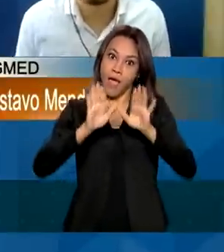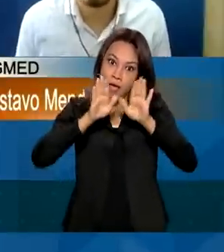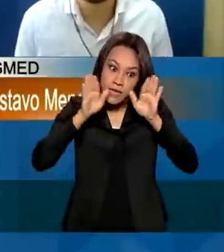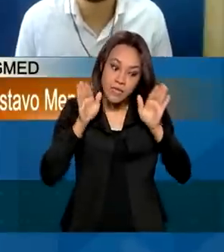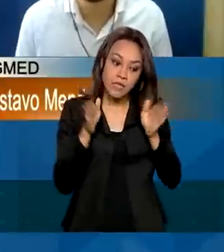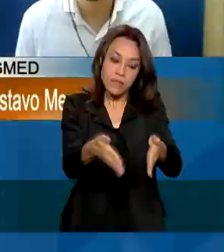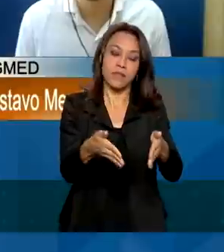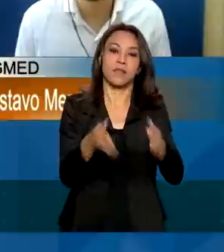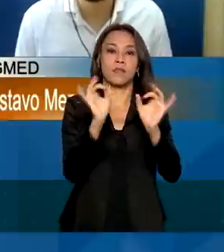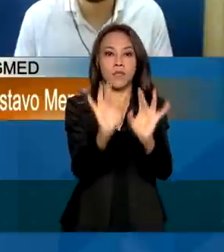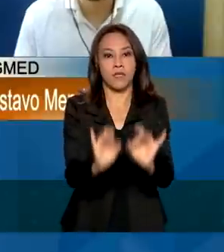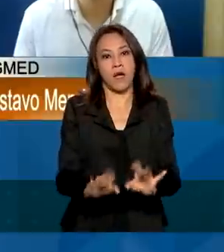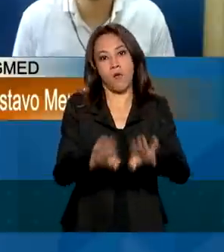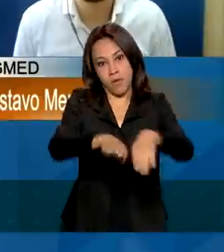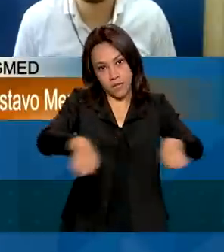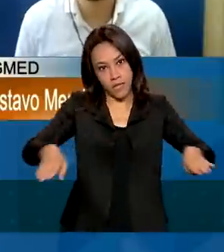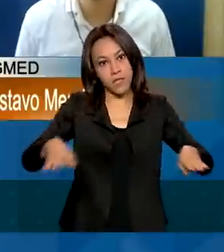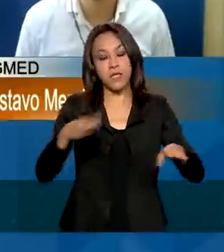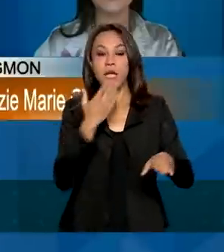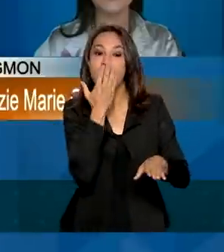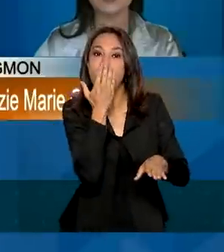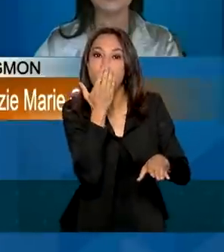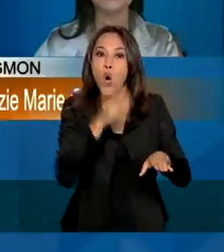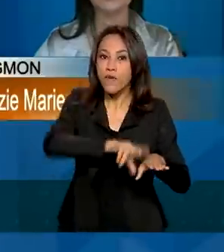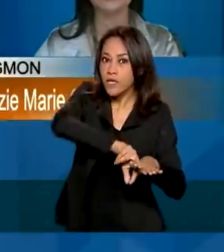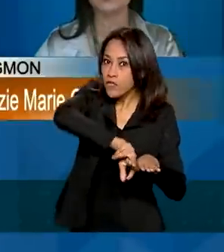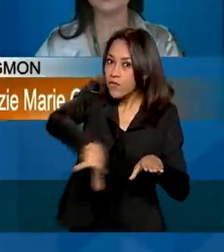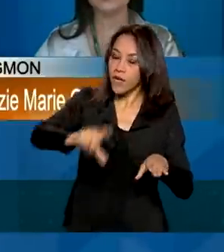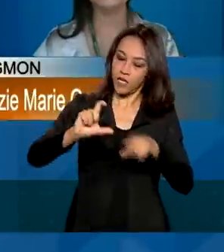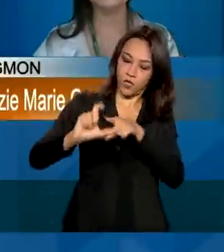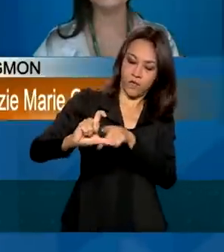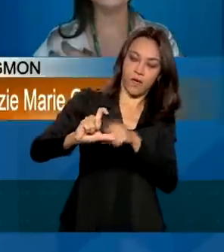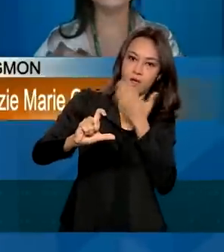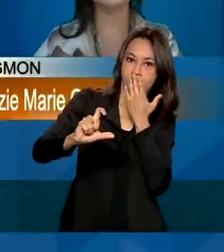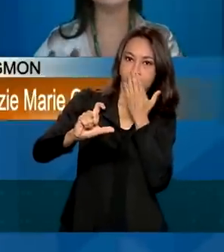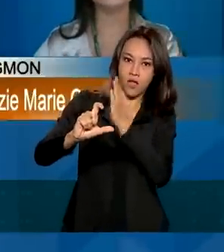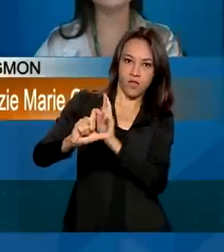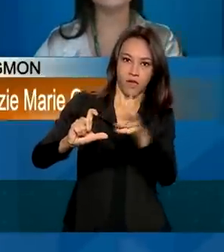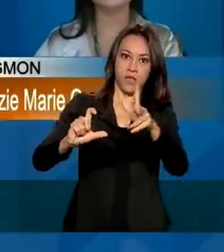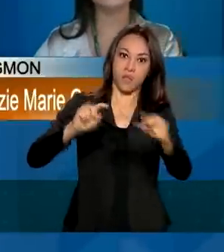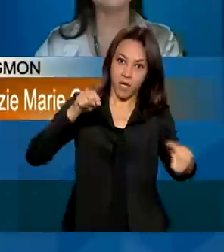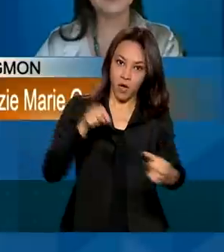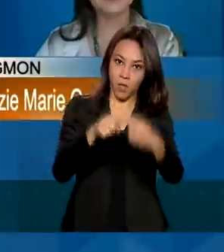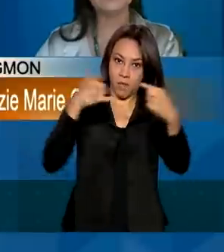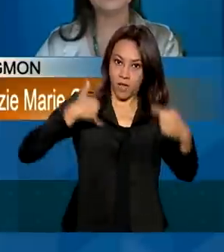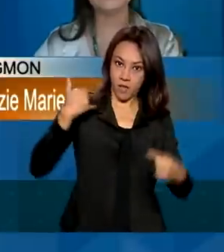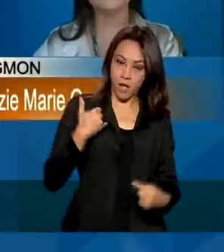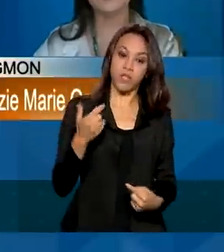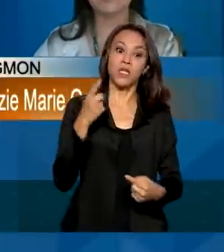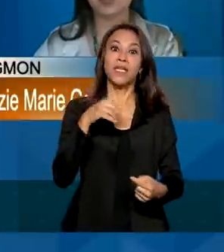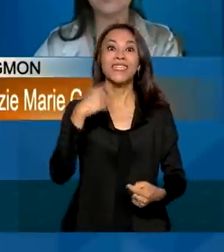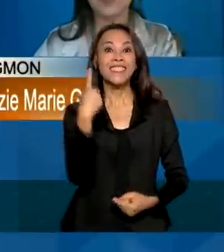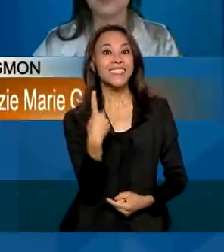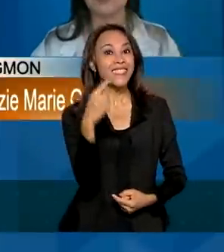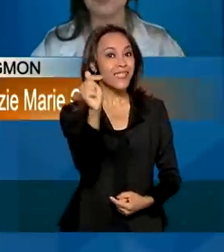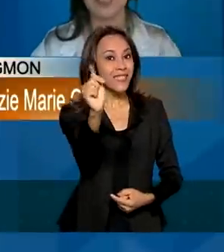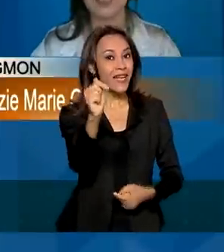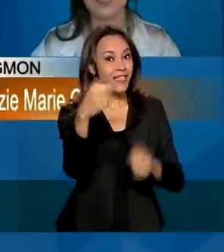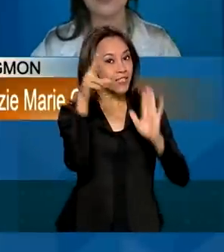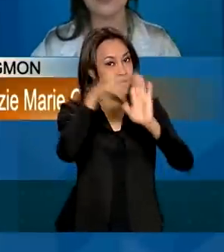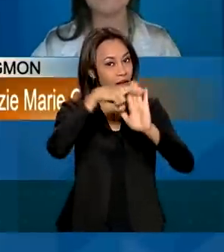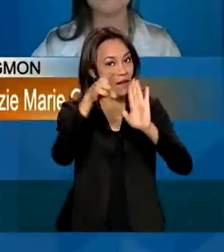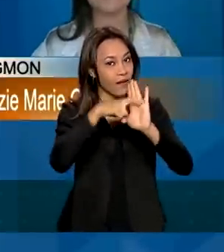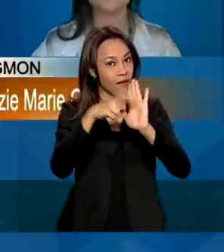o frasco será diferenciado pela cor. A agência também fez 17 recomendações, entre elas